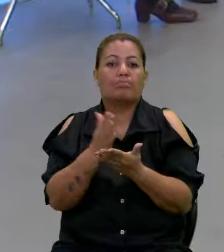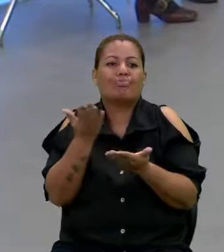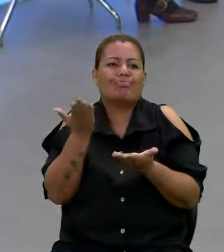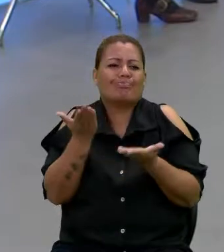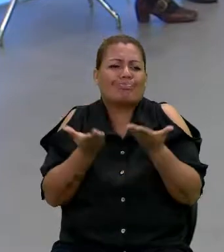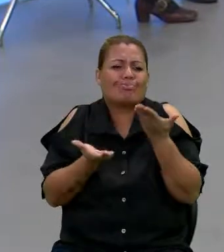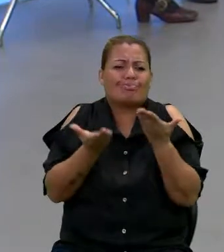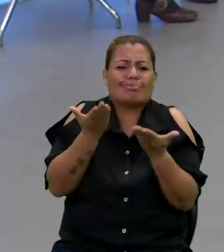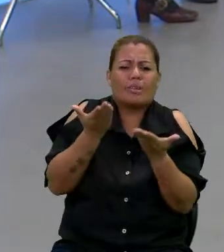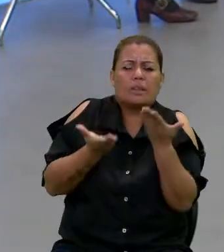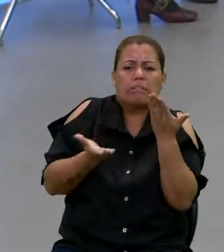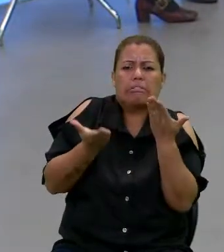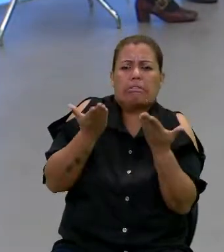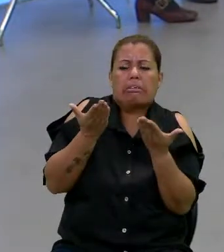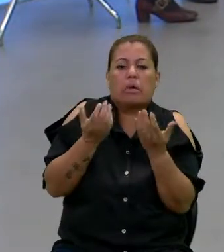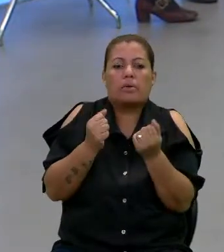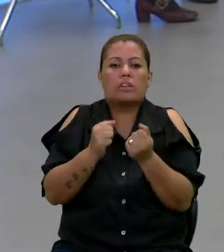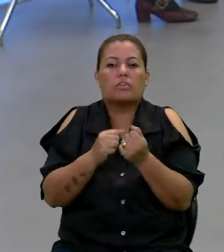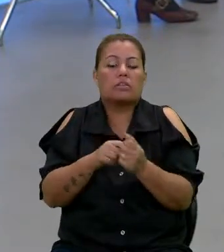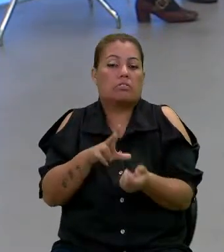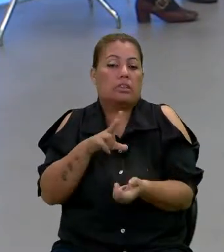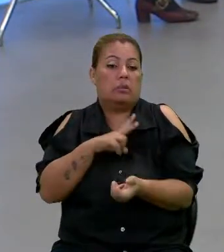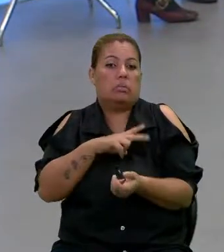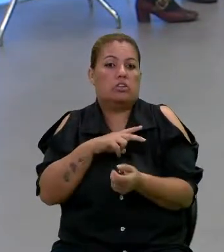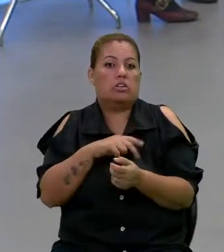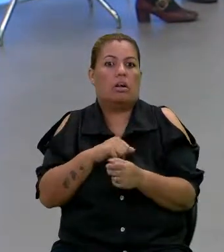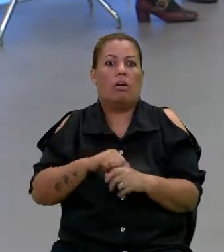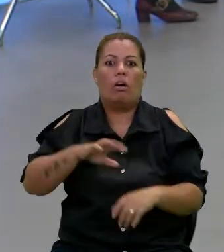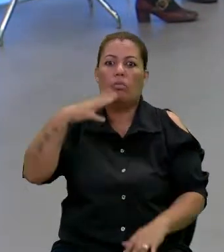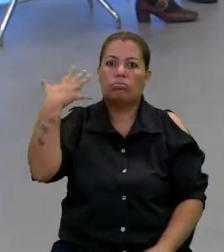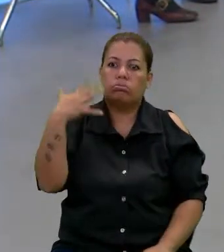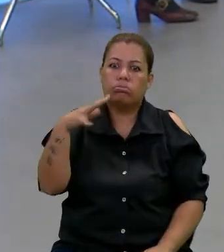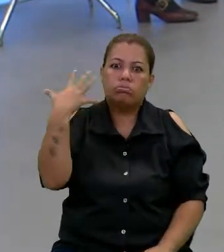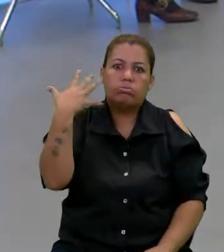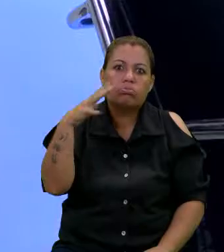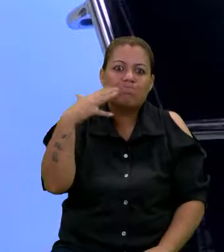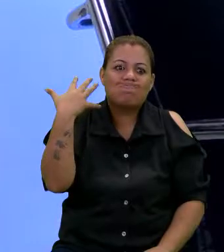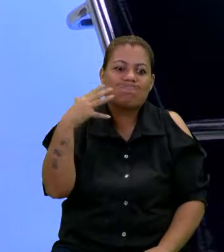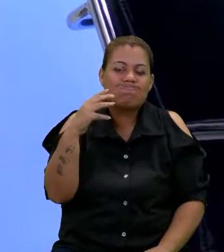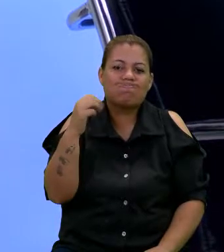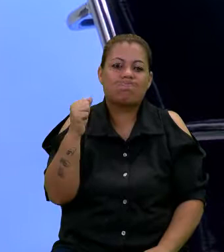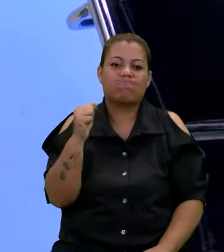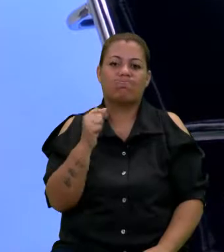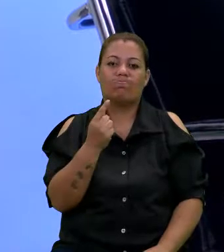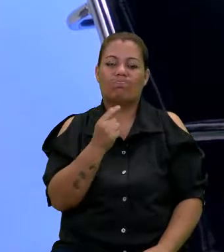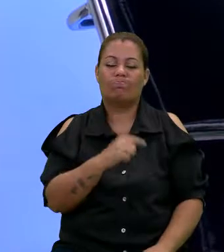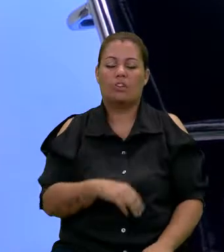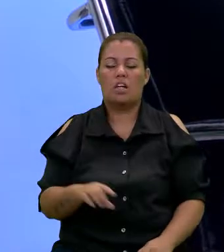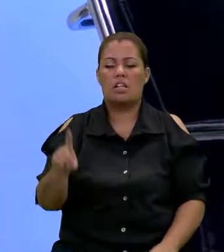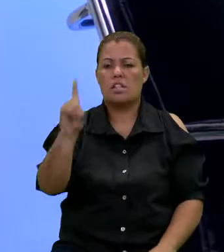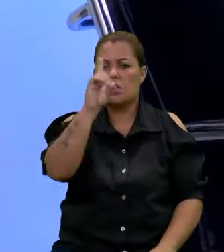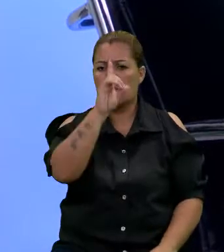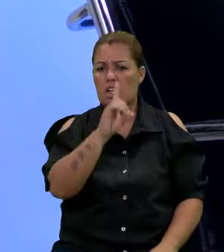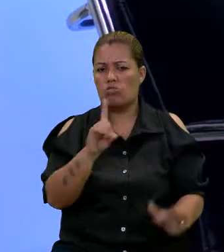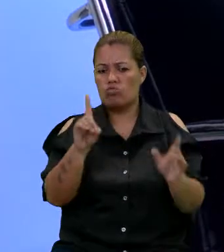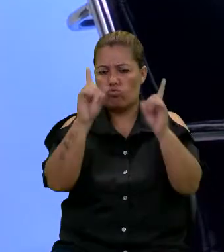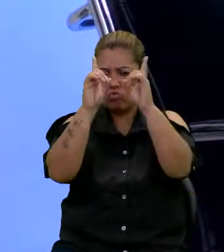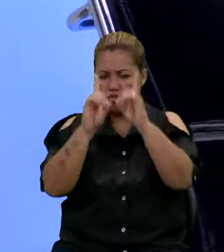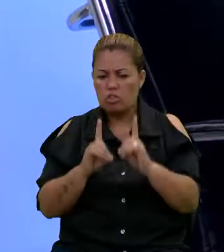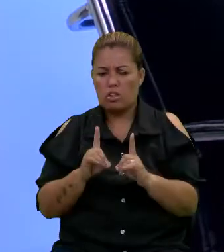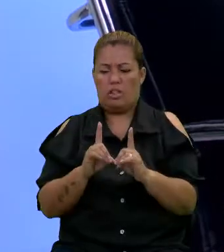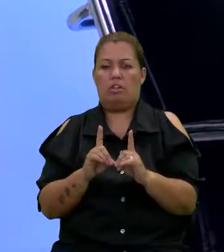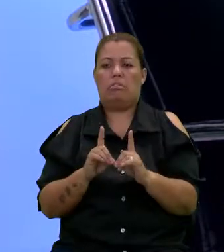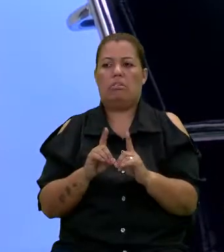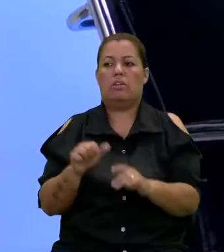reabilitação, se você vai fazer ele particular, ele sai extremamente caro, e isso é direito. Então, as